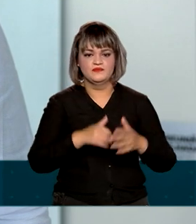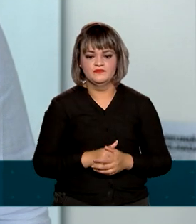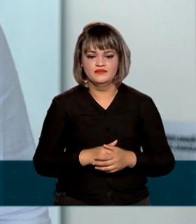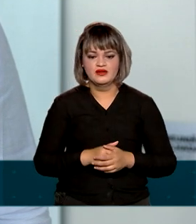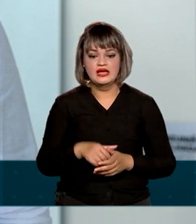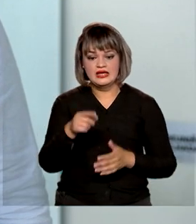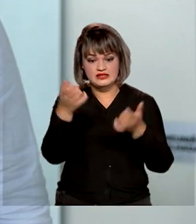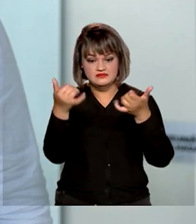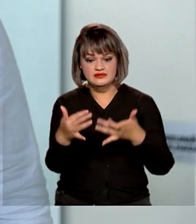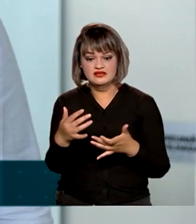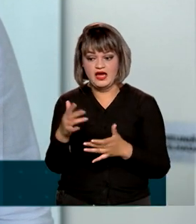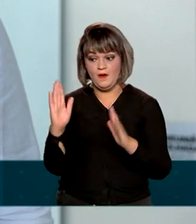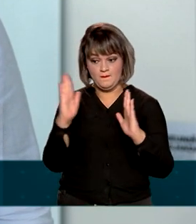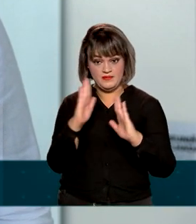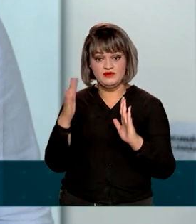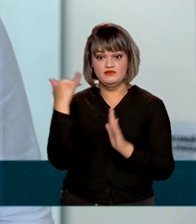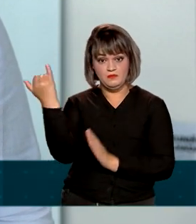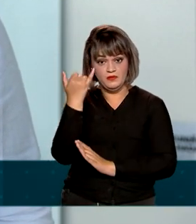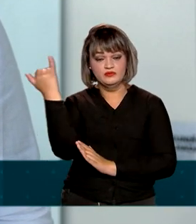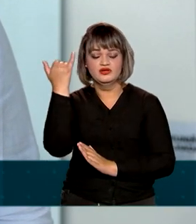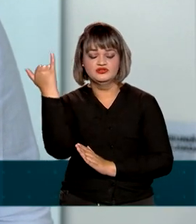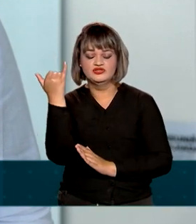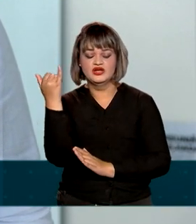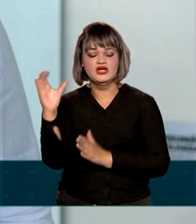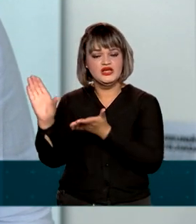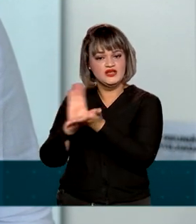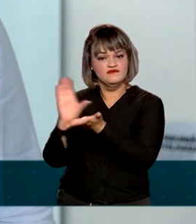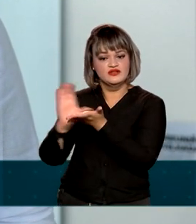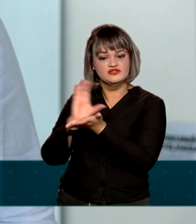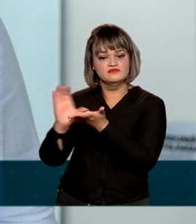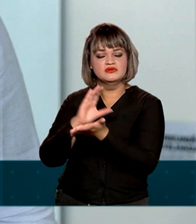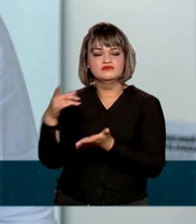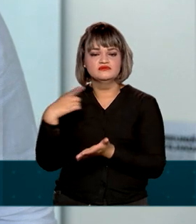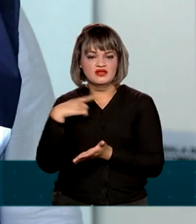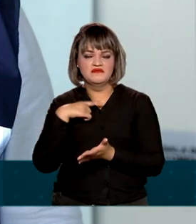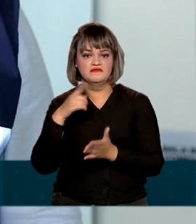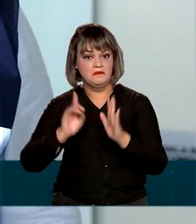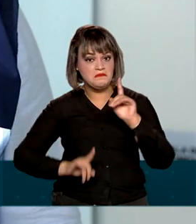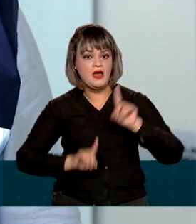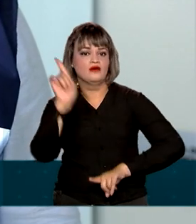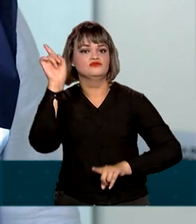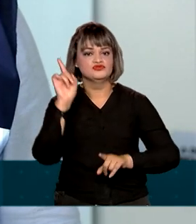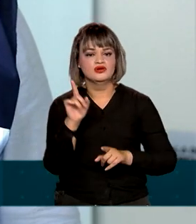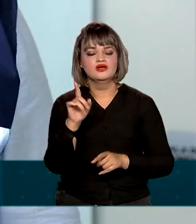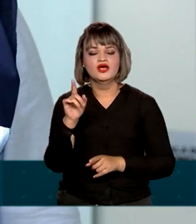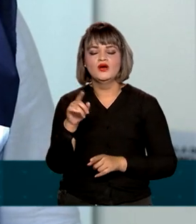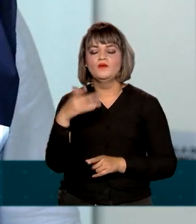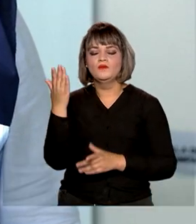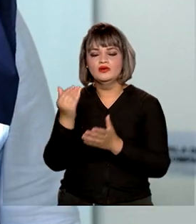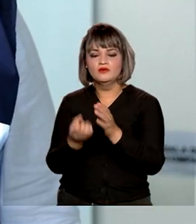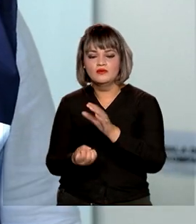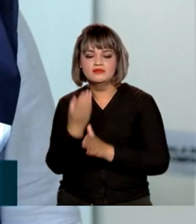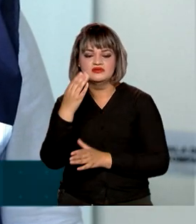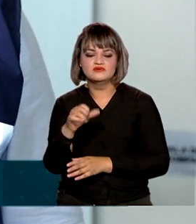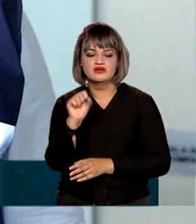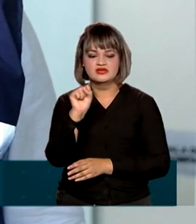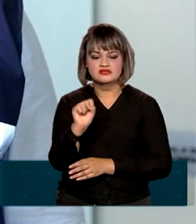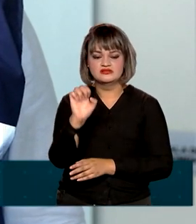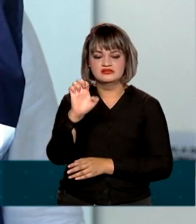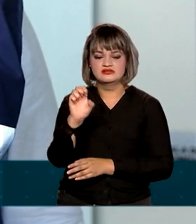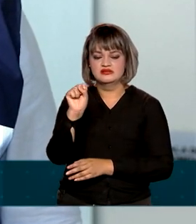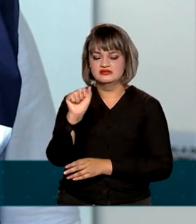um ano importante, onde nós tivemos um investimento recorde, o maior da história. Desde a criação da CESAI em 2010,